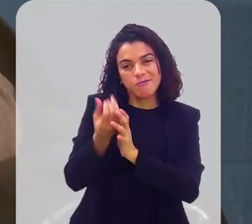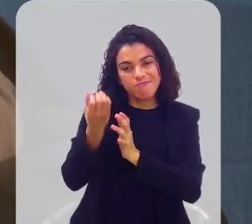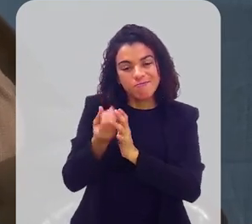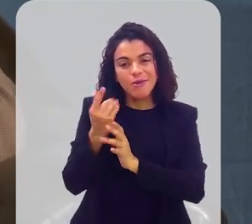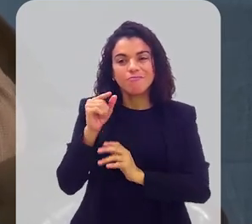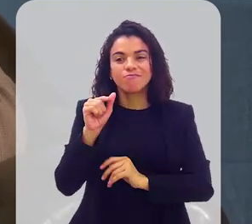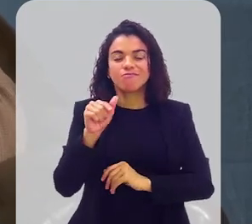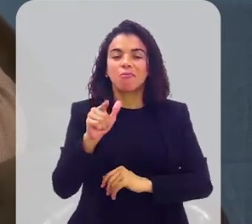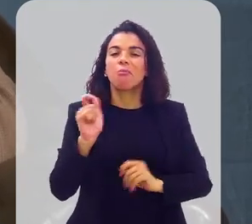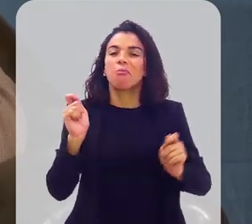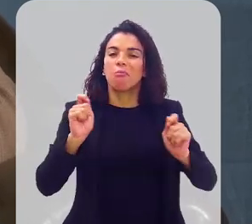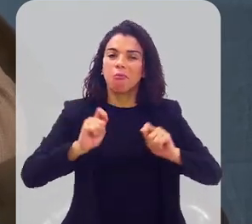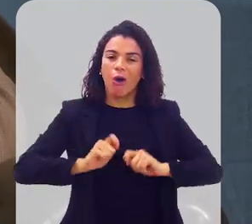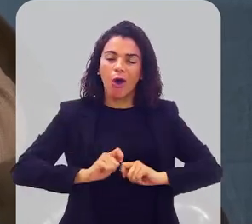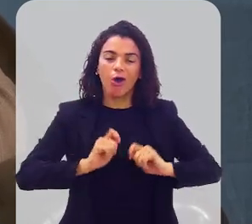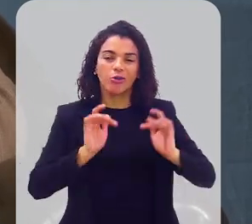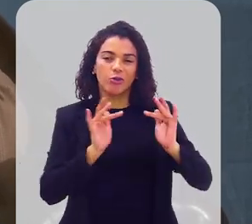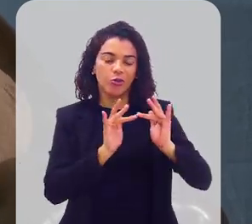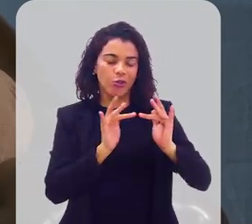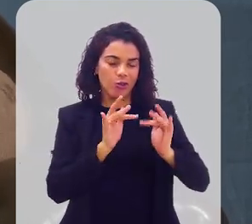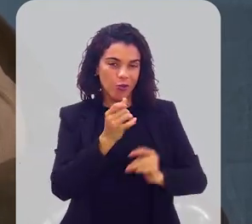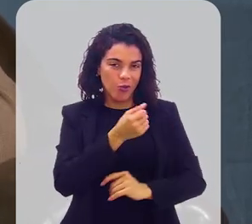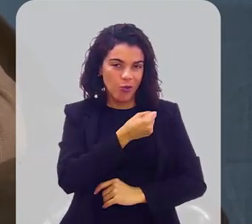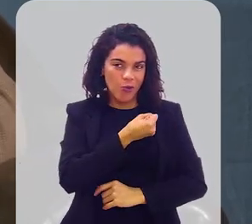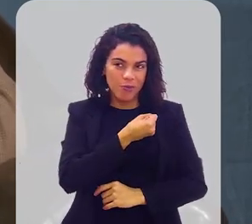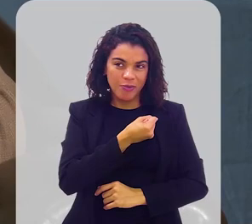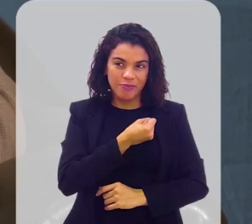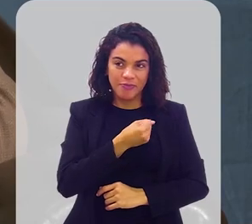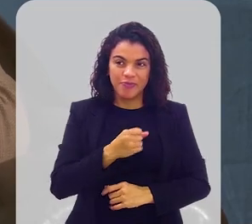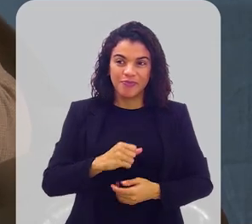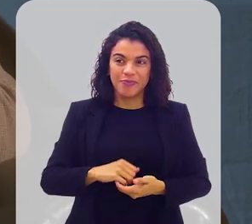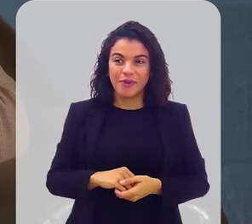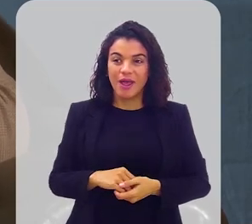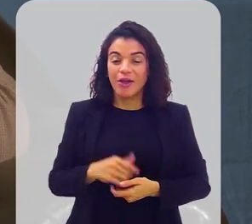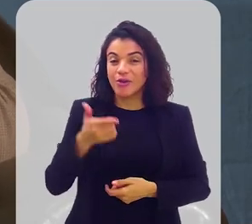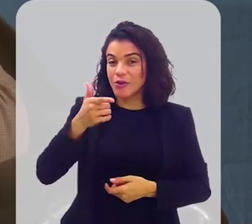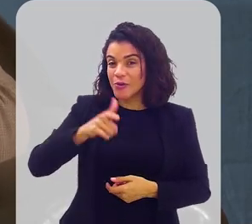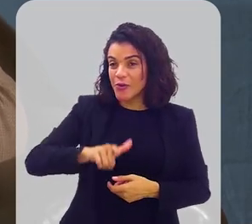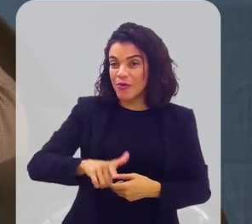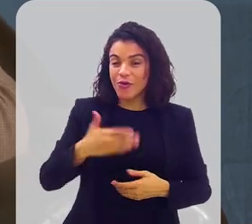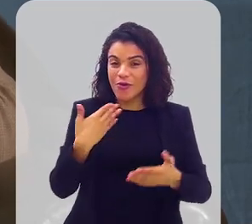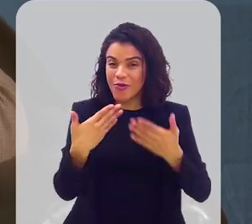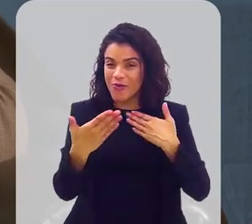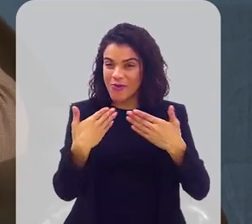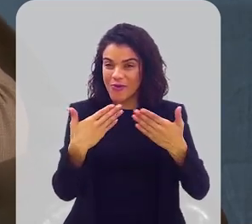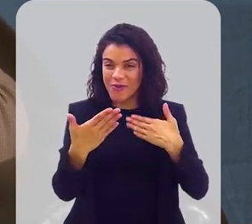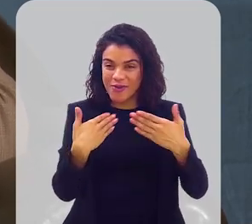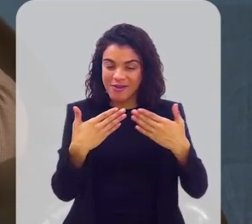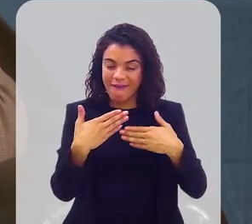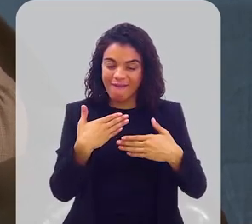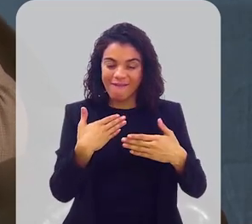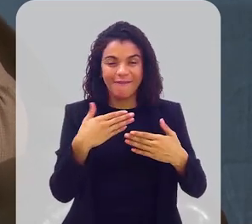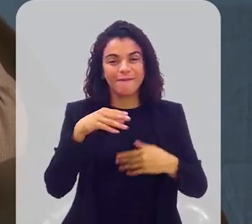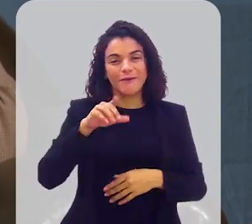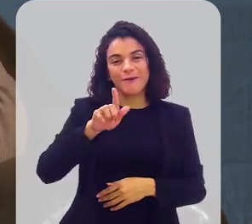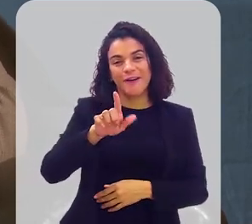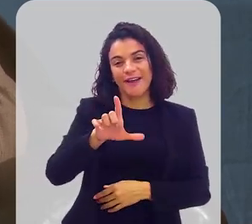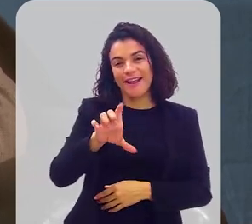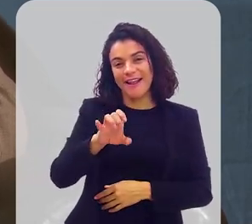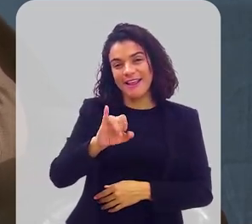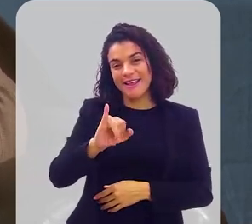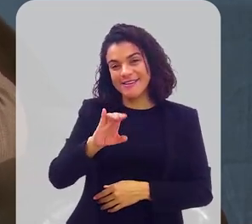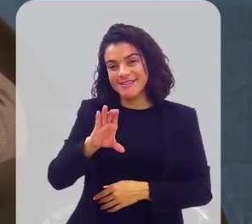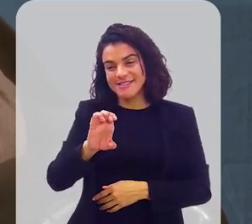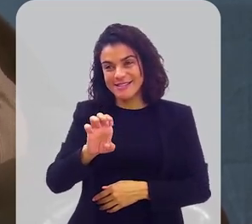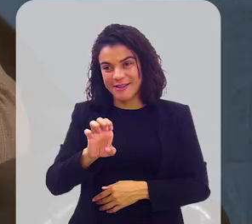embaixo e você pode falar com a gente, viu? Deixa eu bater, deixa eu voltar a falar, bater um papo com a Gleice Costa.